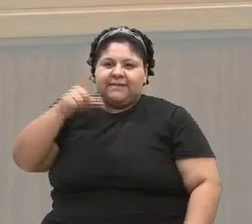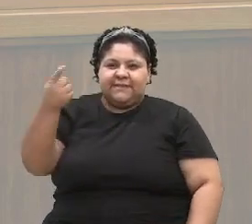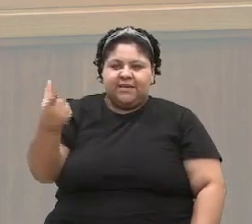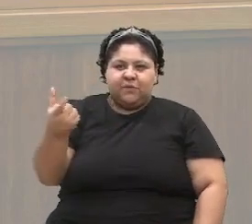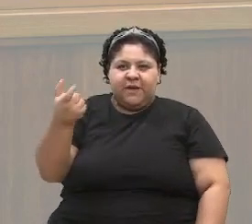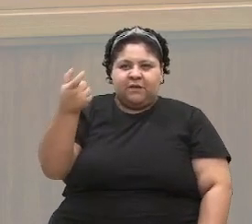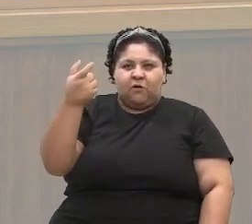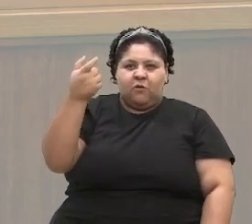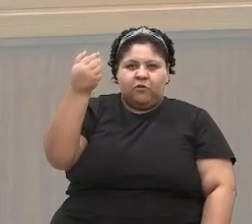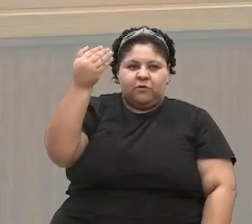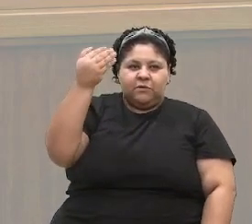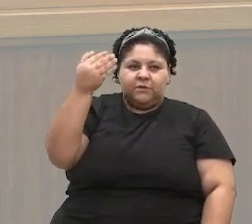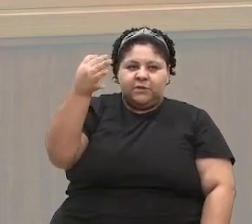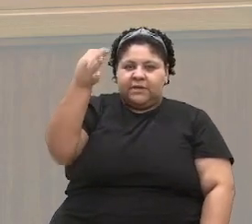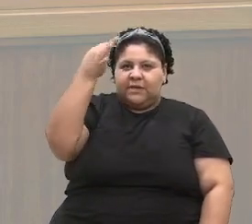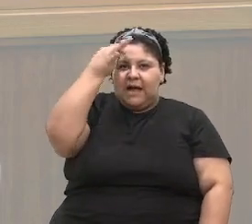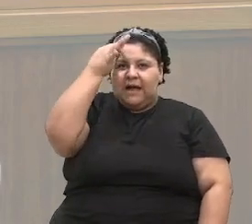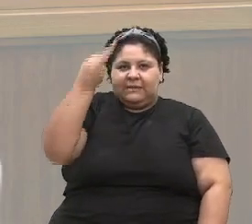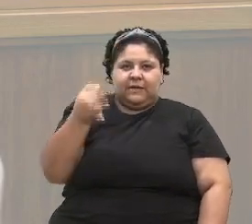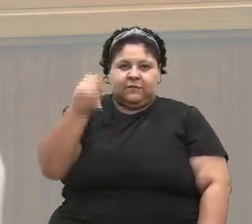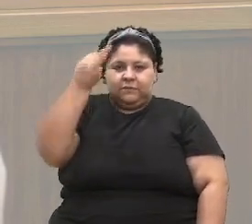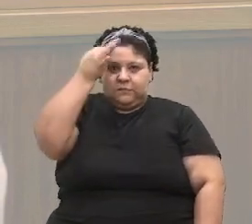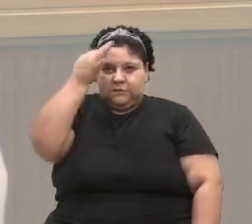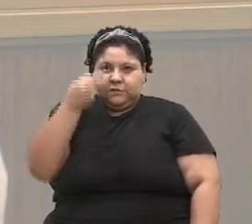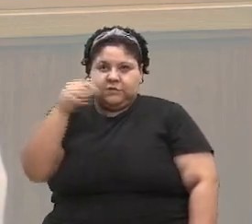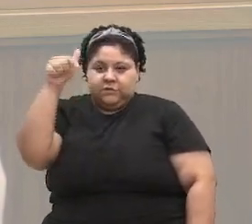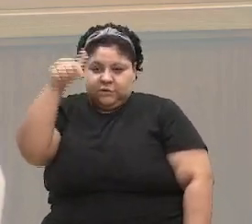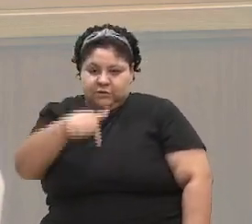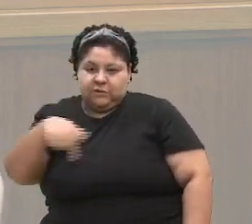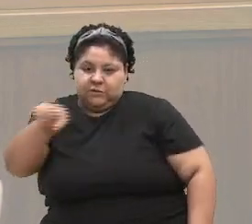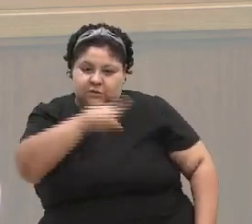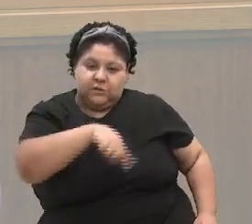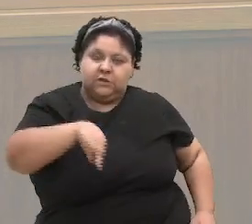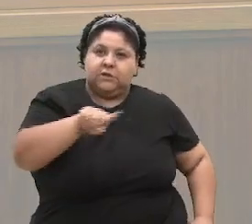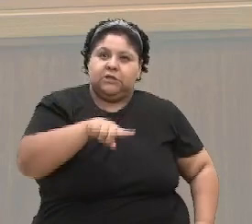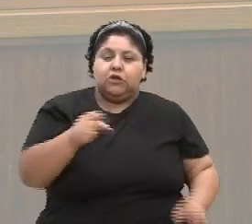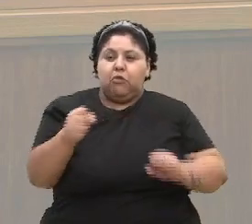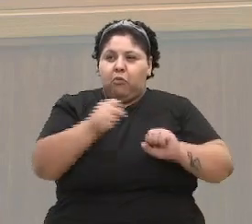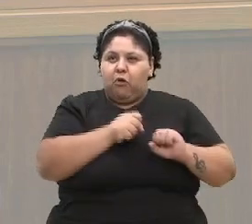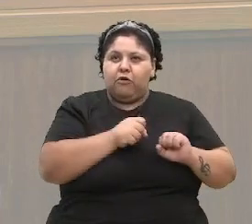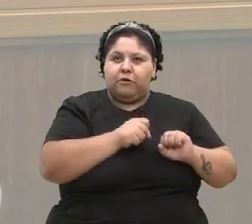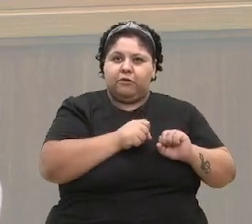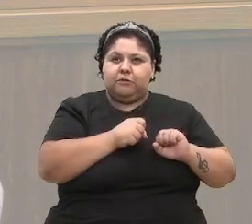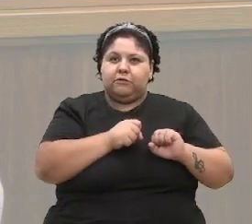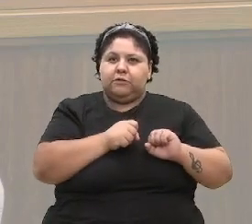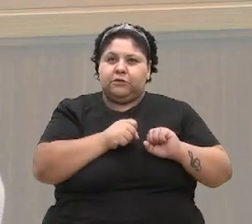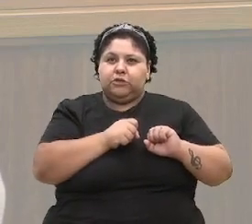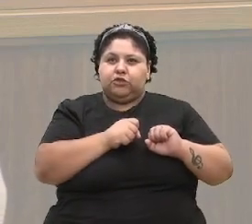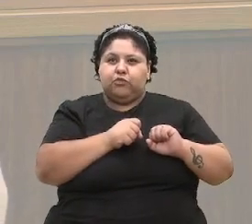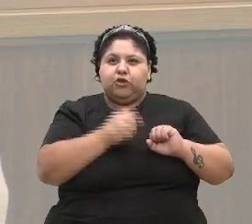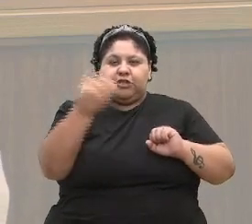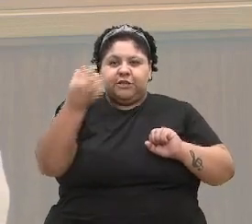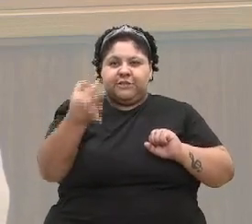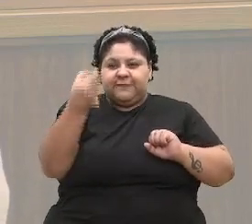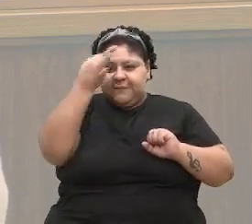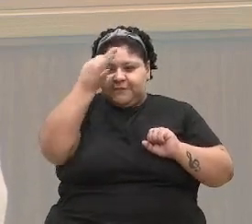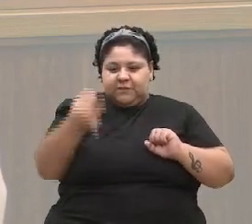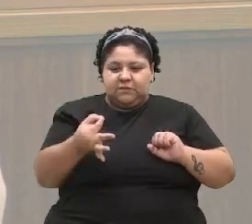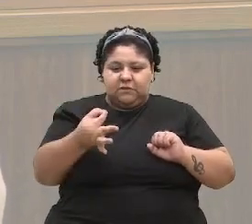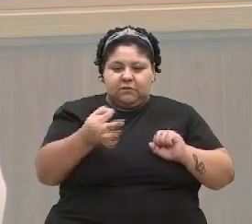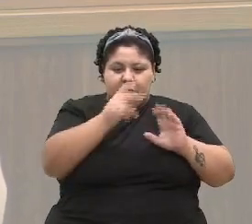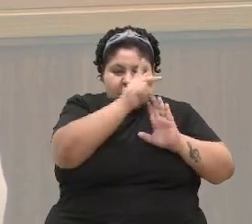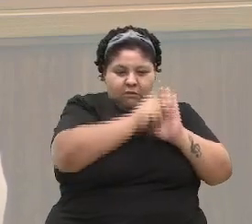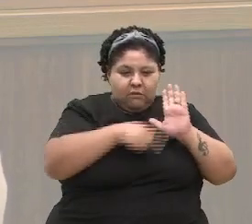que a gente teve as nossas dúvidas esclarecidas, a gente pode tirar, acerca desse projeto, o entendimento de que a gente